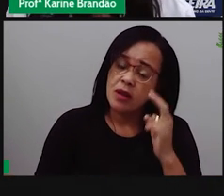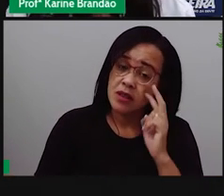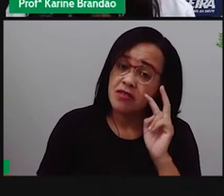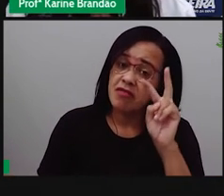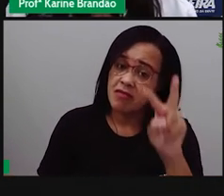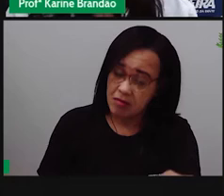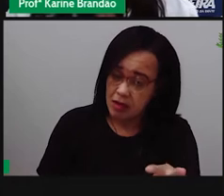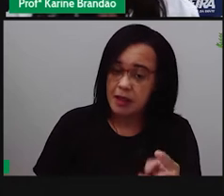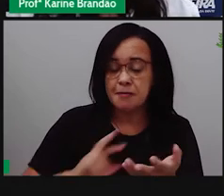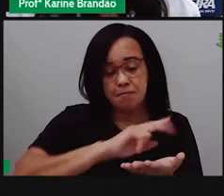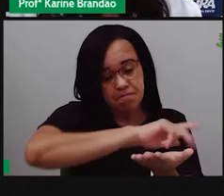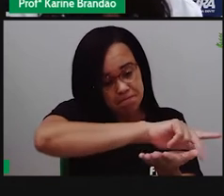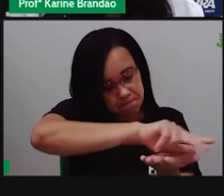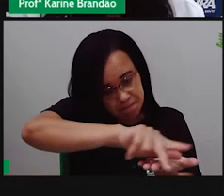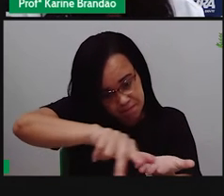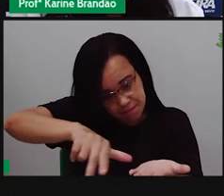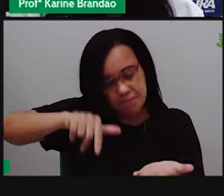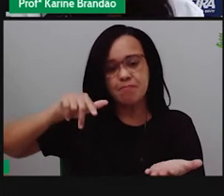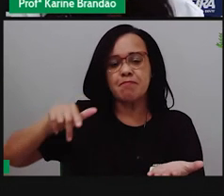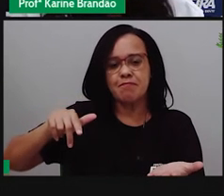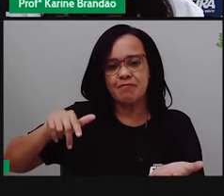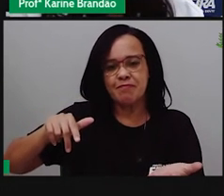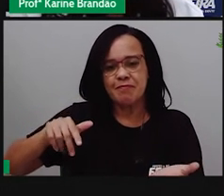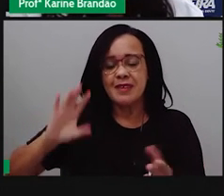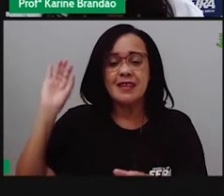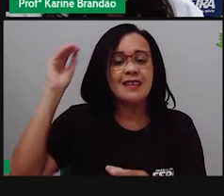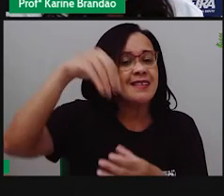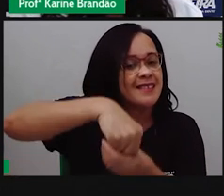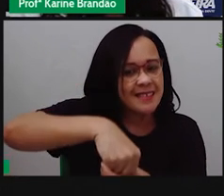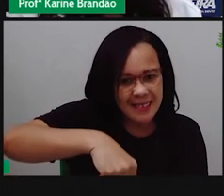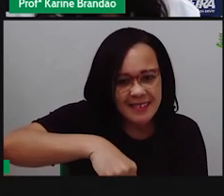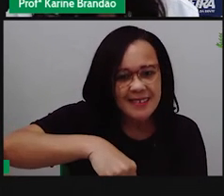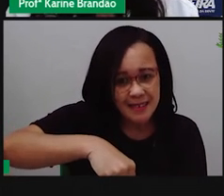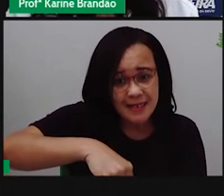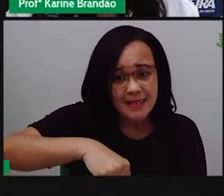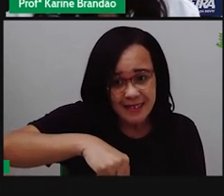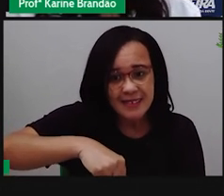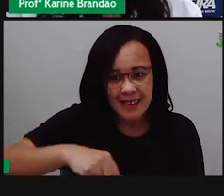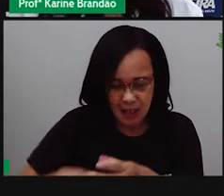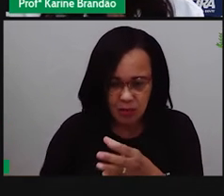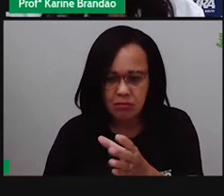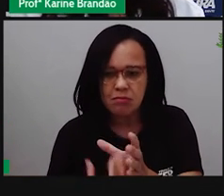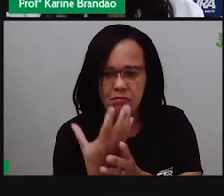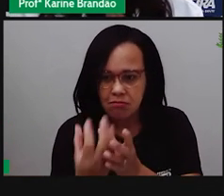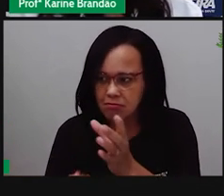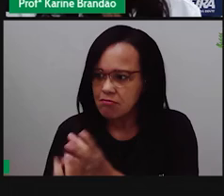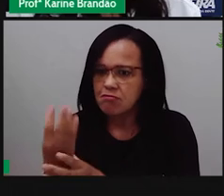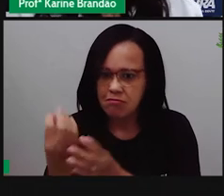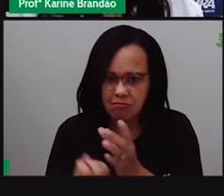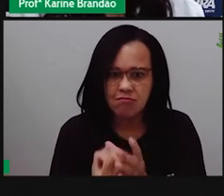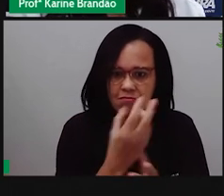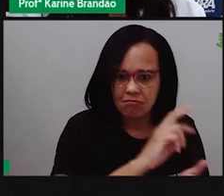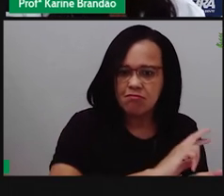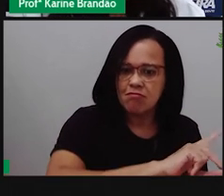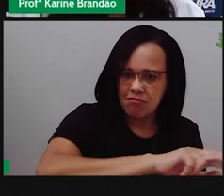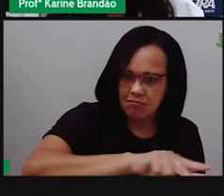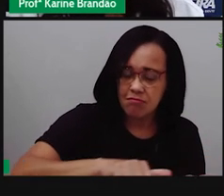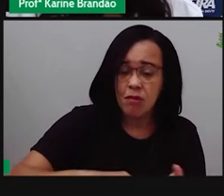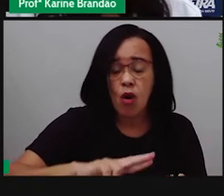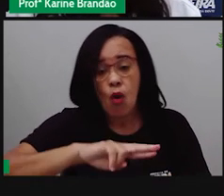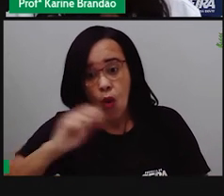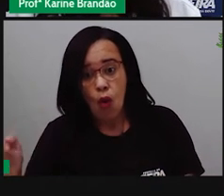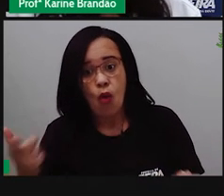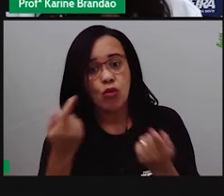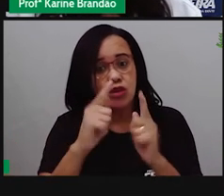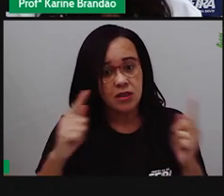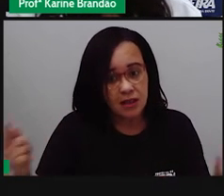diversidade. Se é uma diversidade dentro da própria espécie, se é uma diversidade genética,